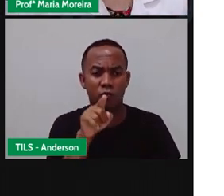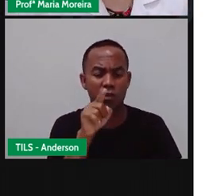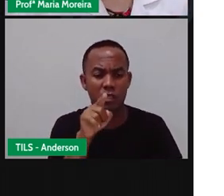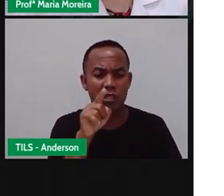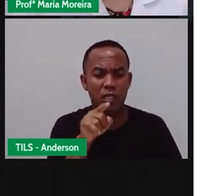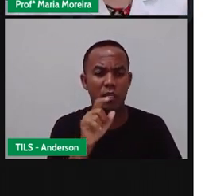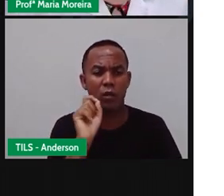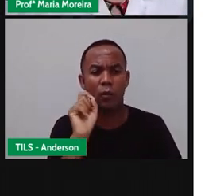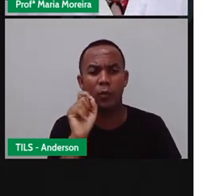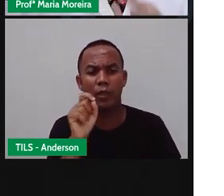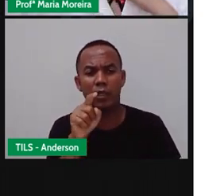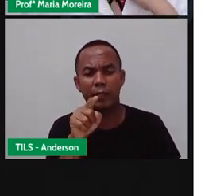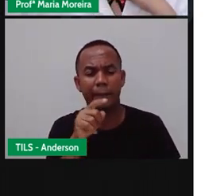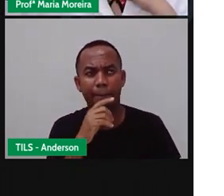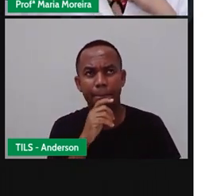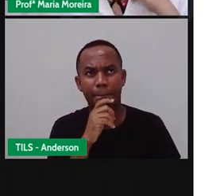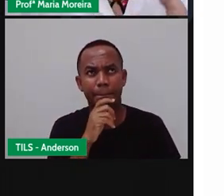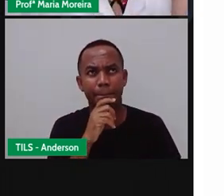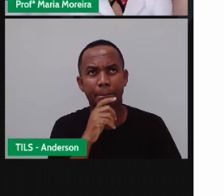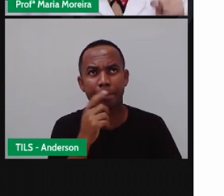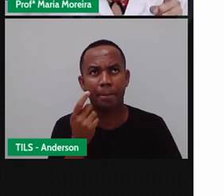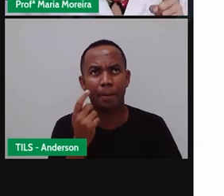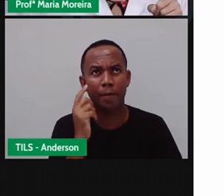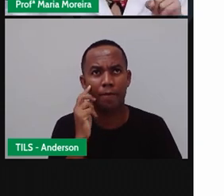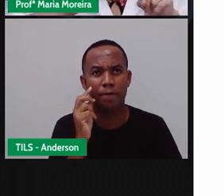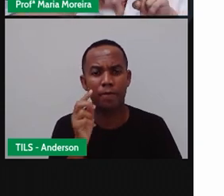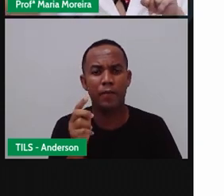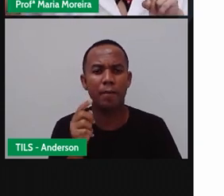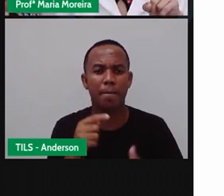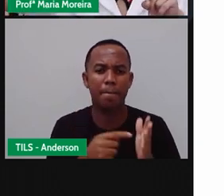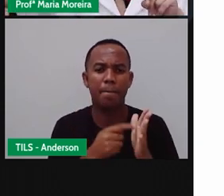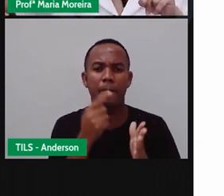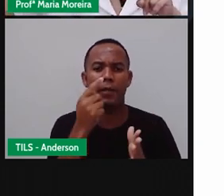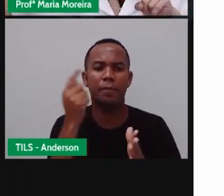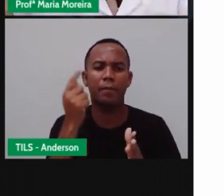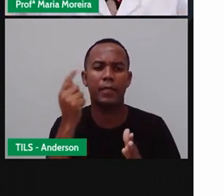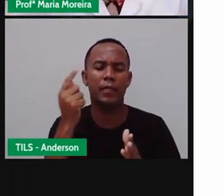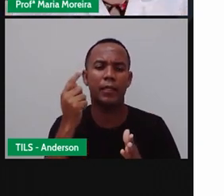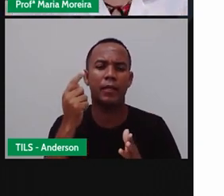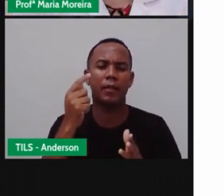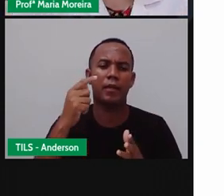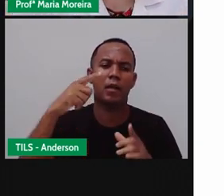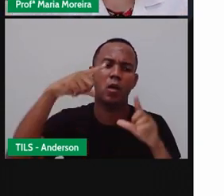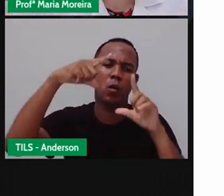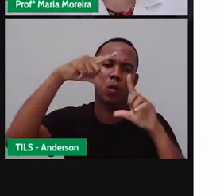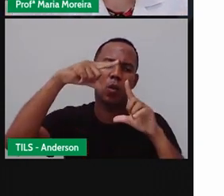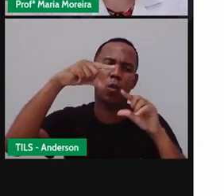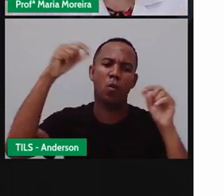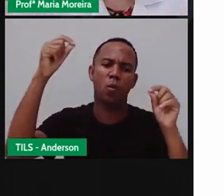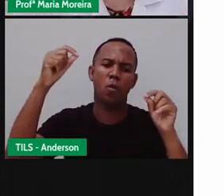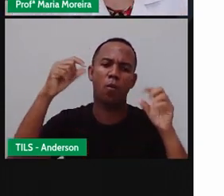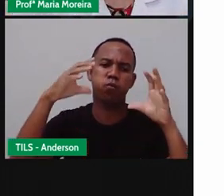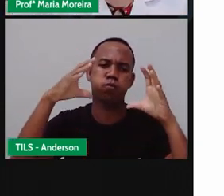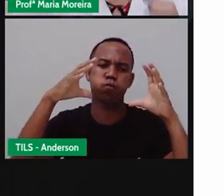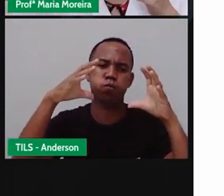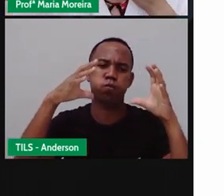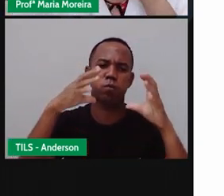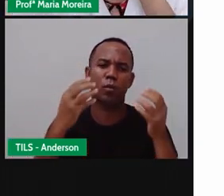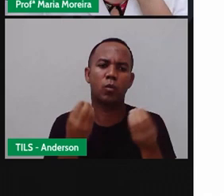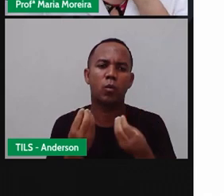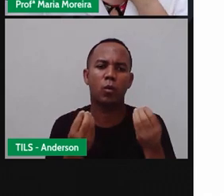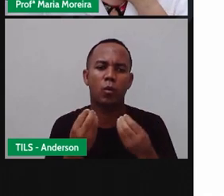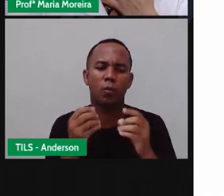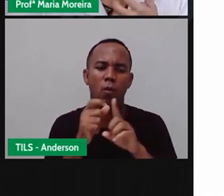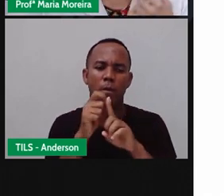contarem? Quando aparecer a primeira Lua cheia, depois de quantos dias é que ela aparece de novo? Que isso é o quê?